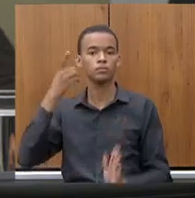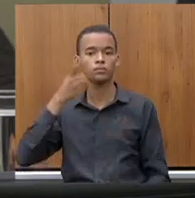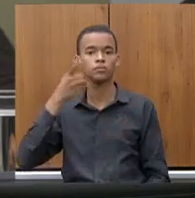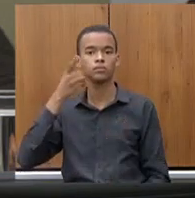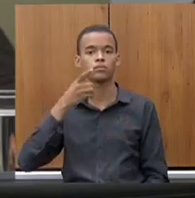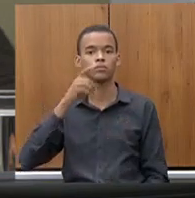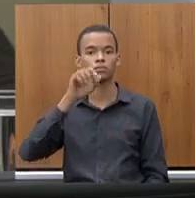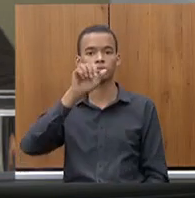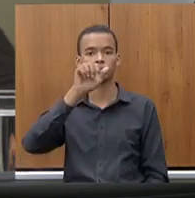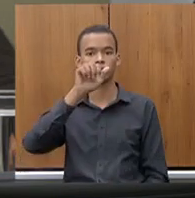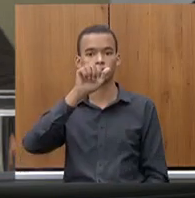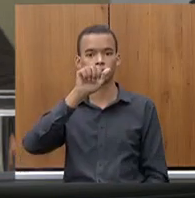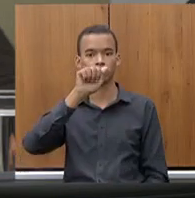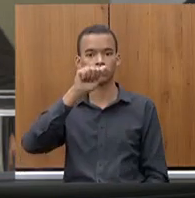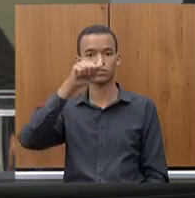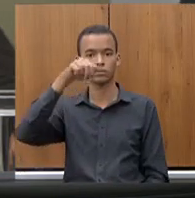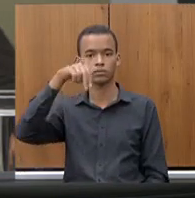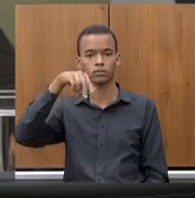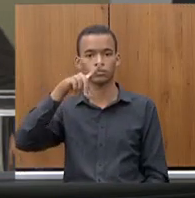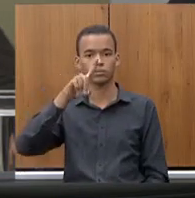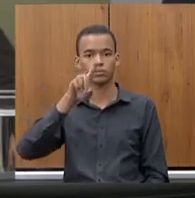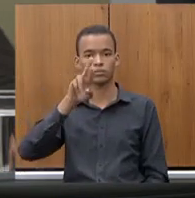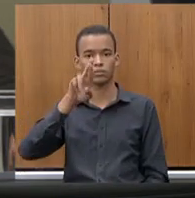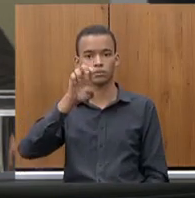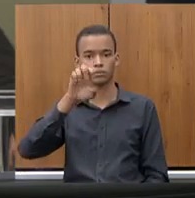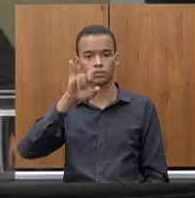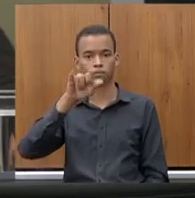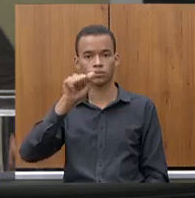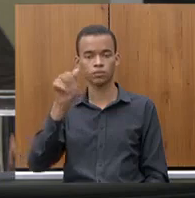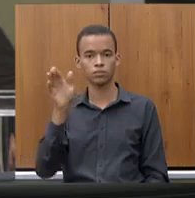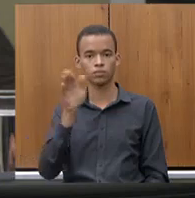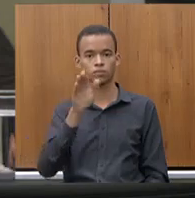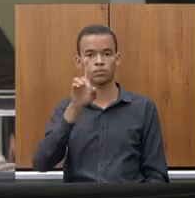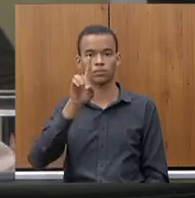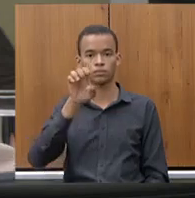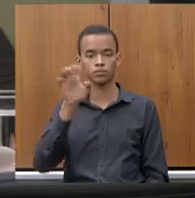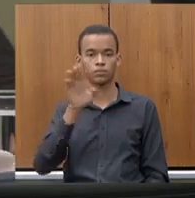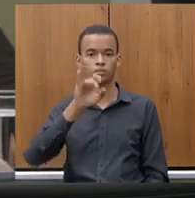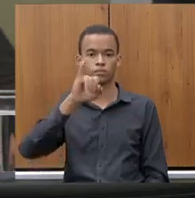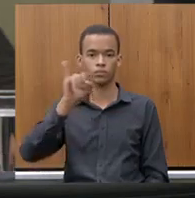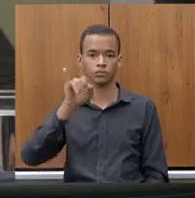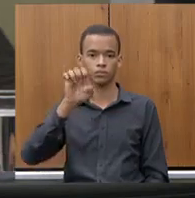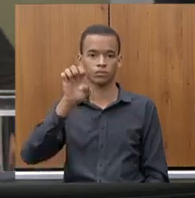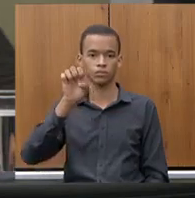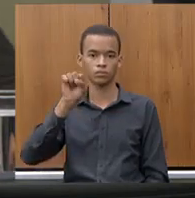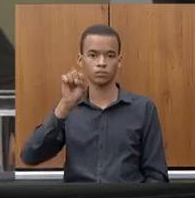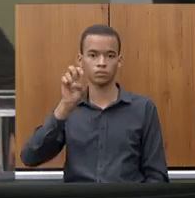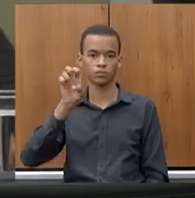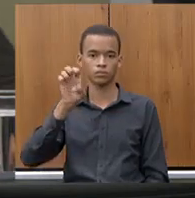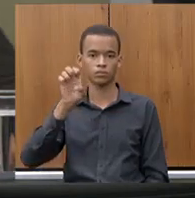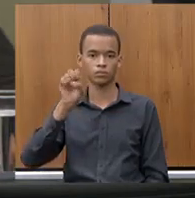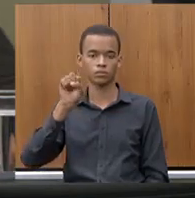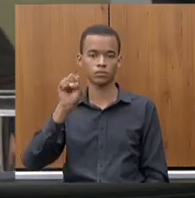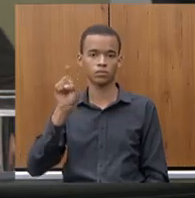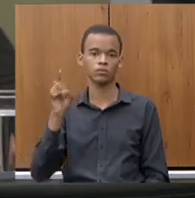Andréia de Jesus de forma remota aqui nessa reunião e também